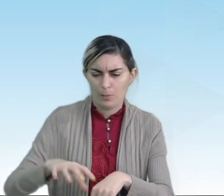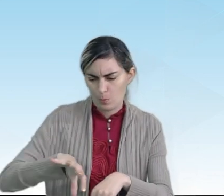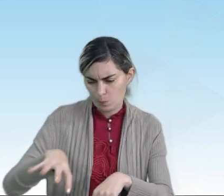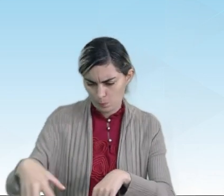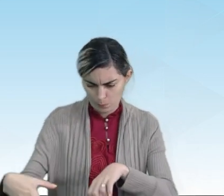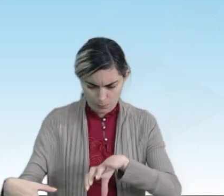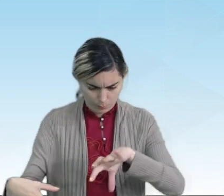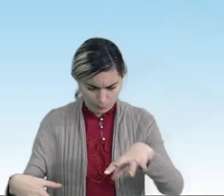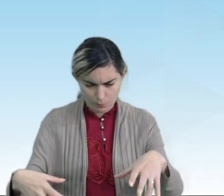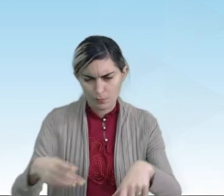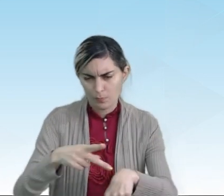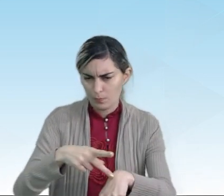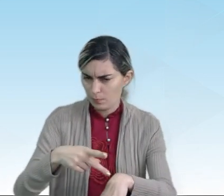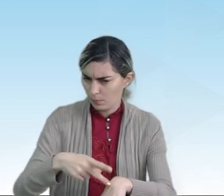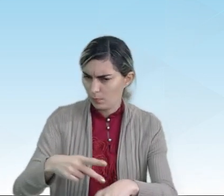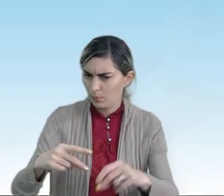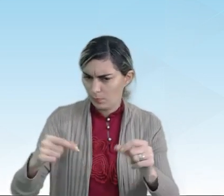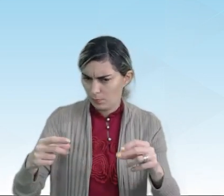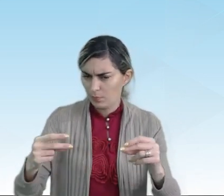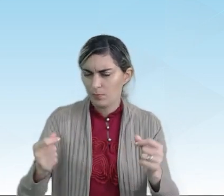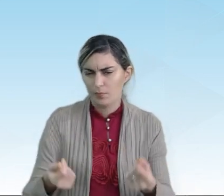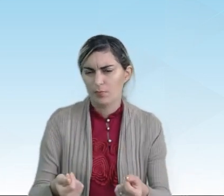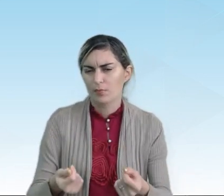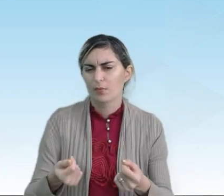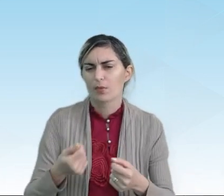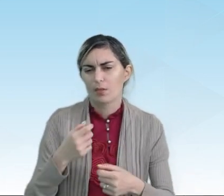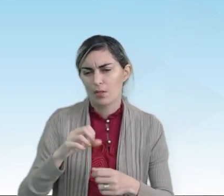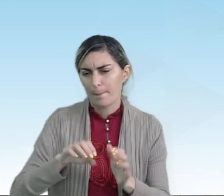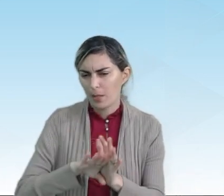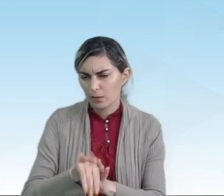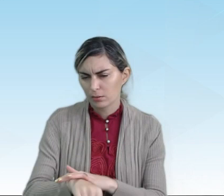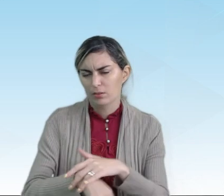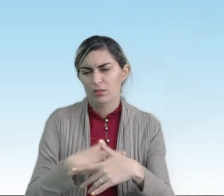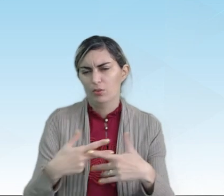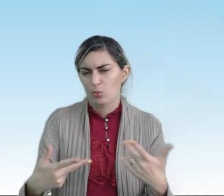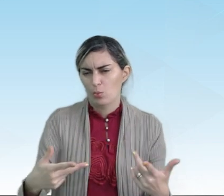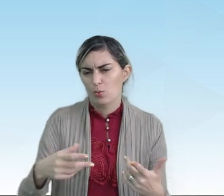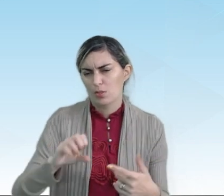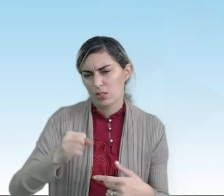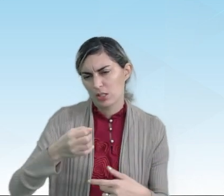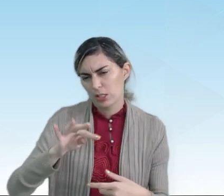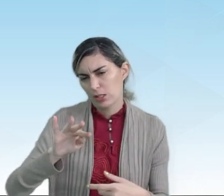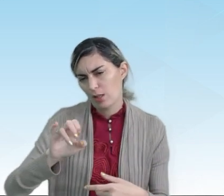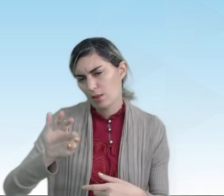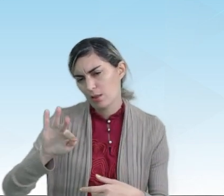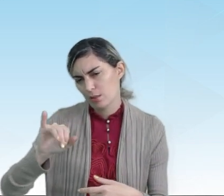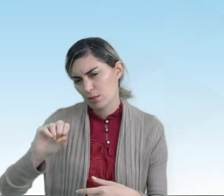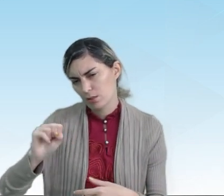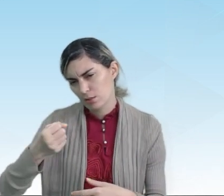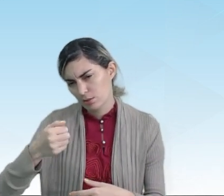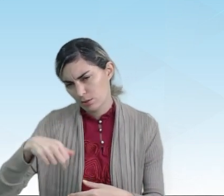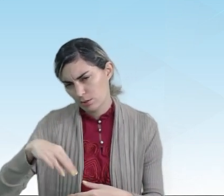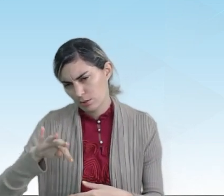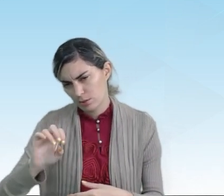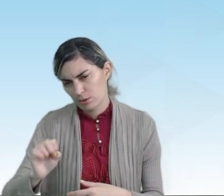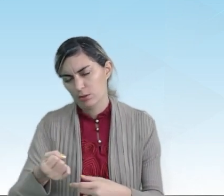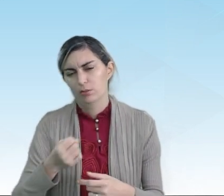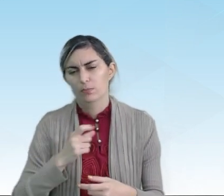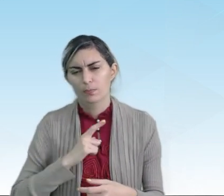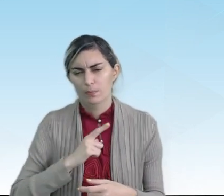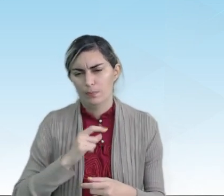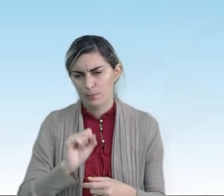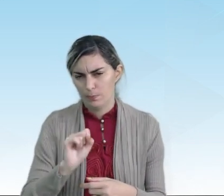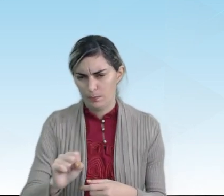compostas por fósseis de cianobactérias fotossintetizantes que podem estar, inclusive,